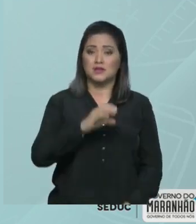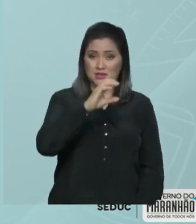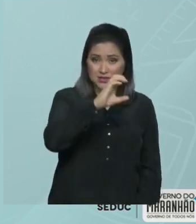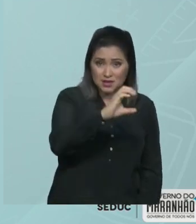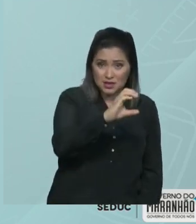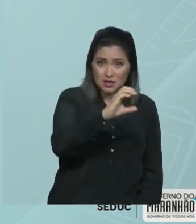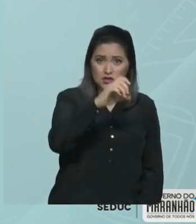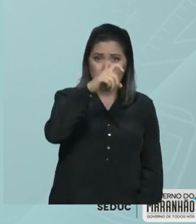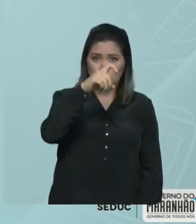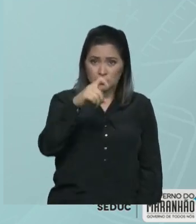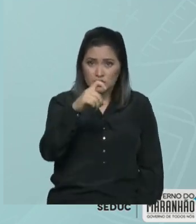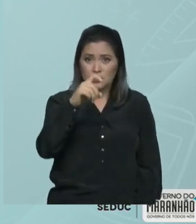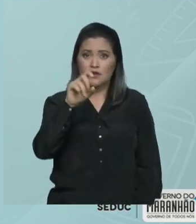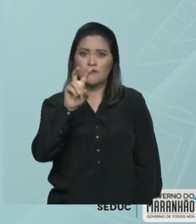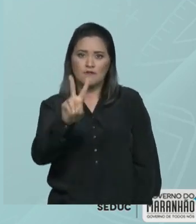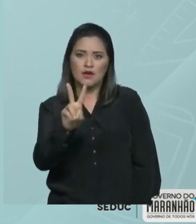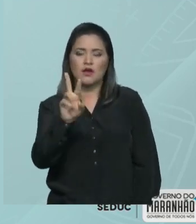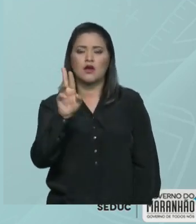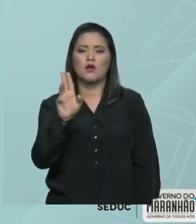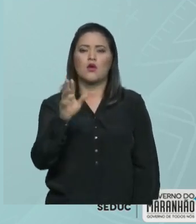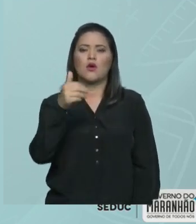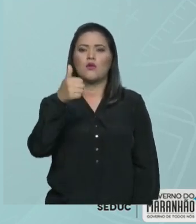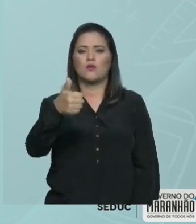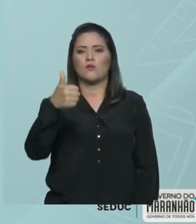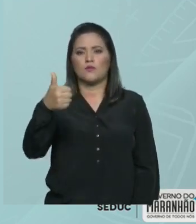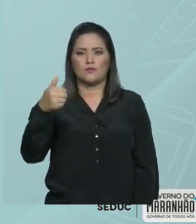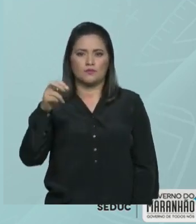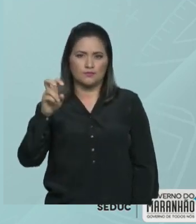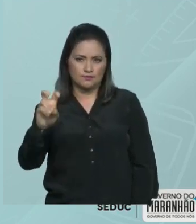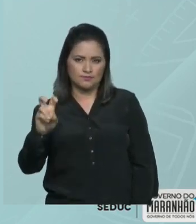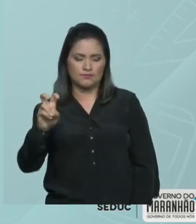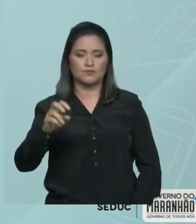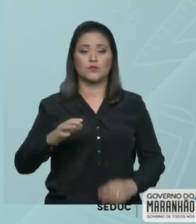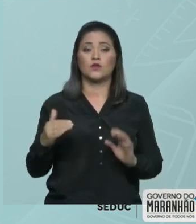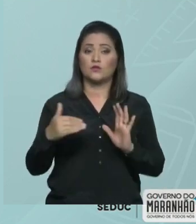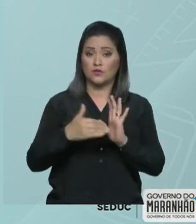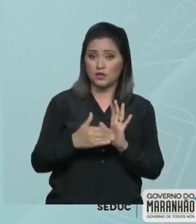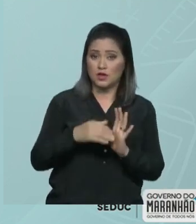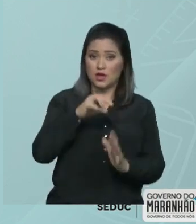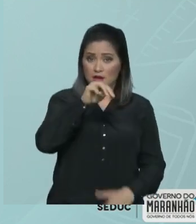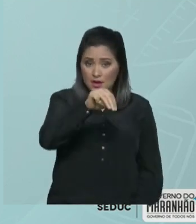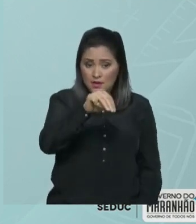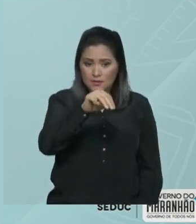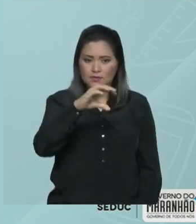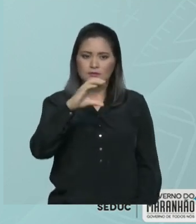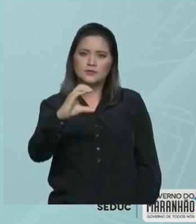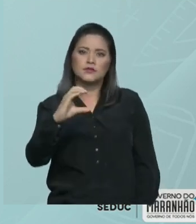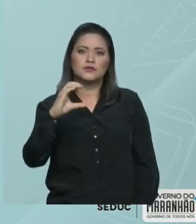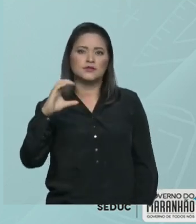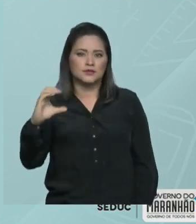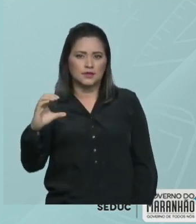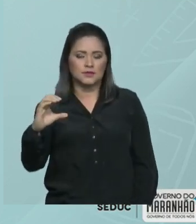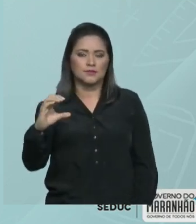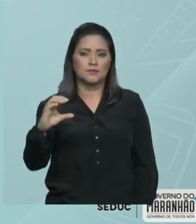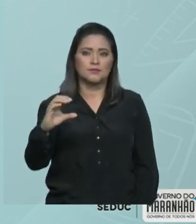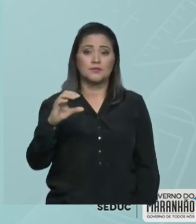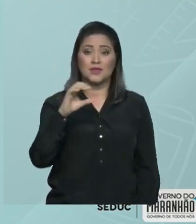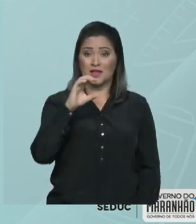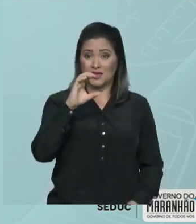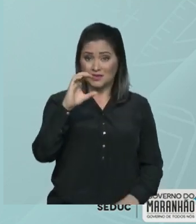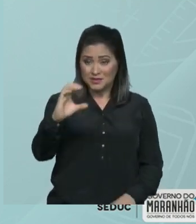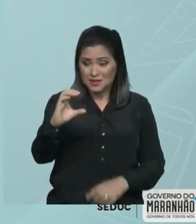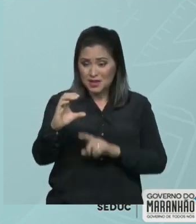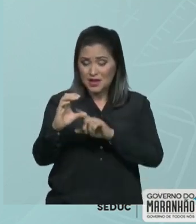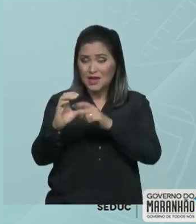Logo, CXV é igual a 115. E por último, MCC. O C vale 100.